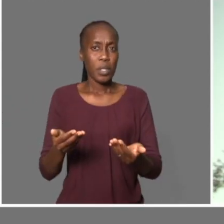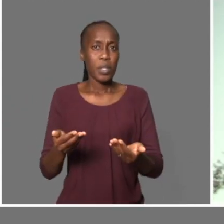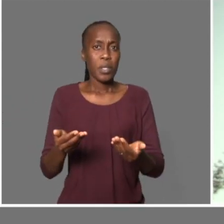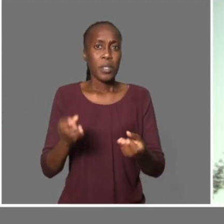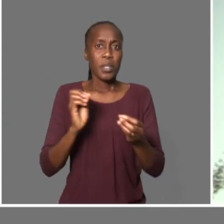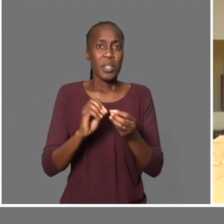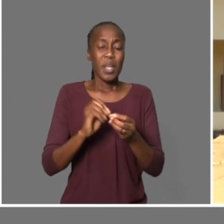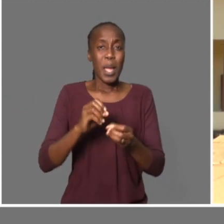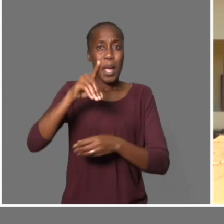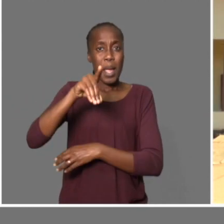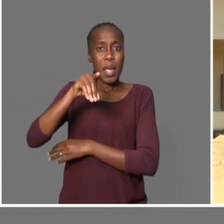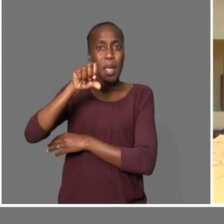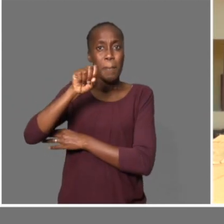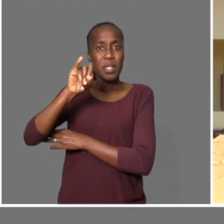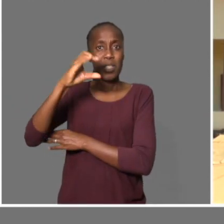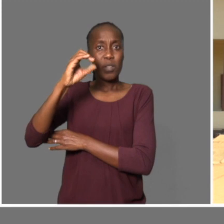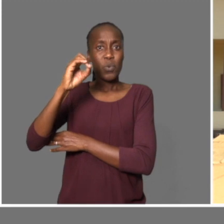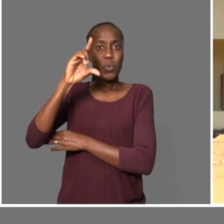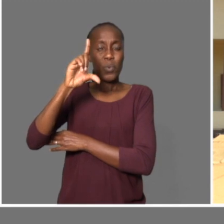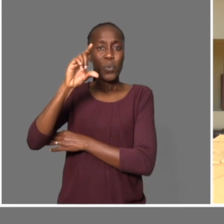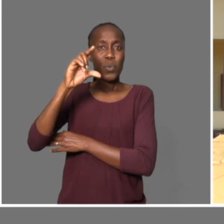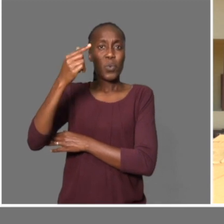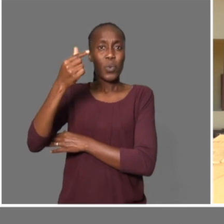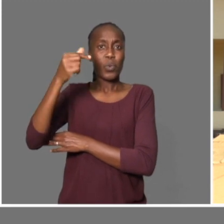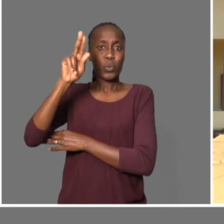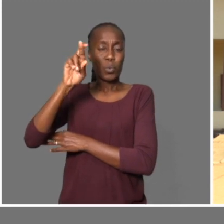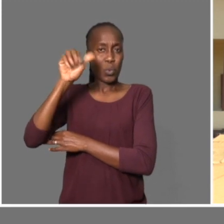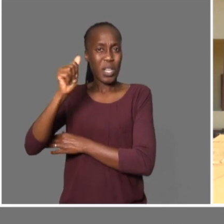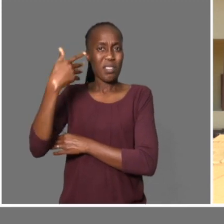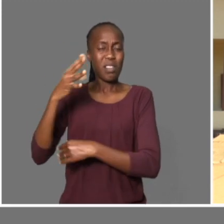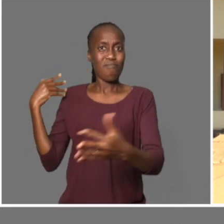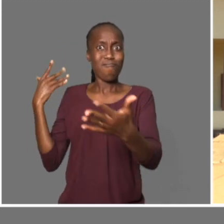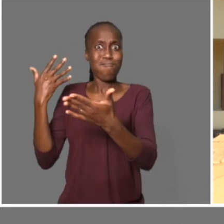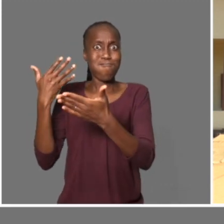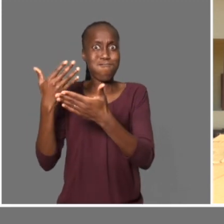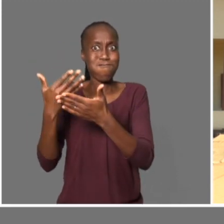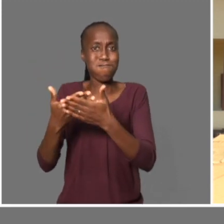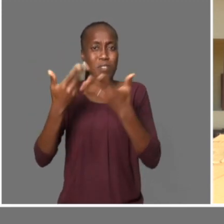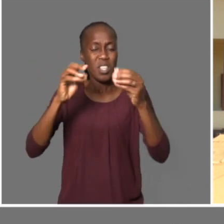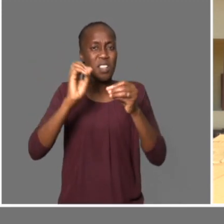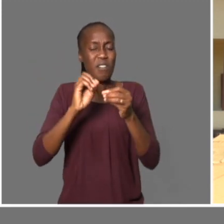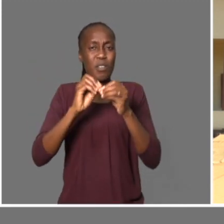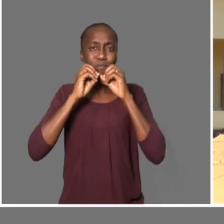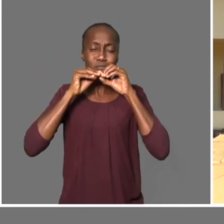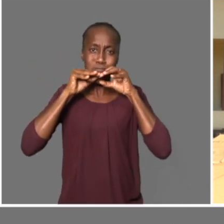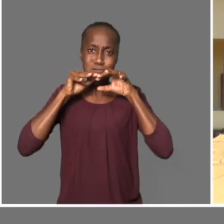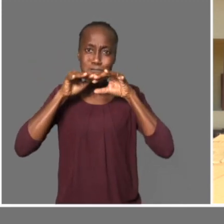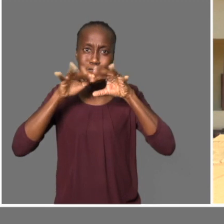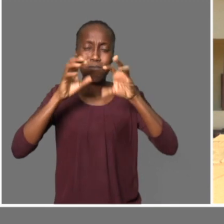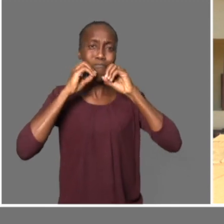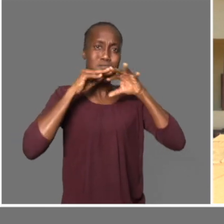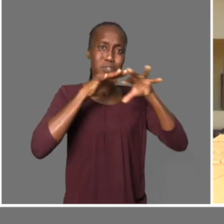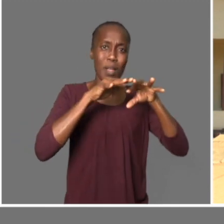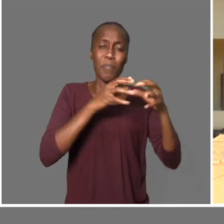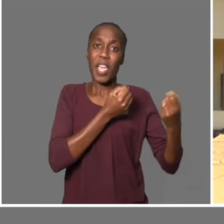medidas. Temos feito muitos trabalhos, trabalhos esses que vão colomentar com a piscicultura.